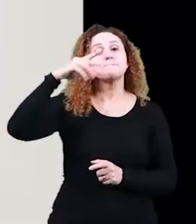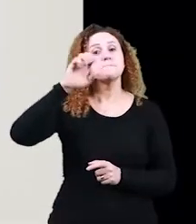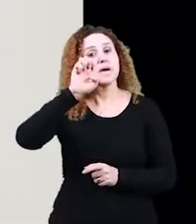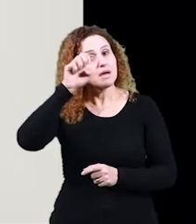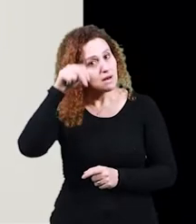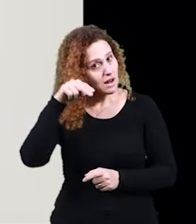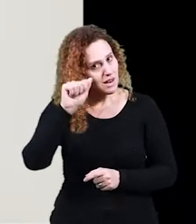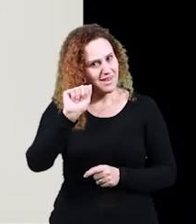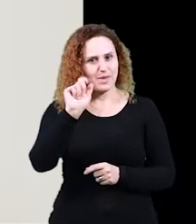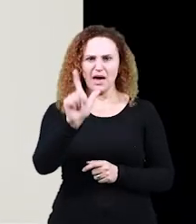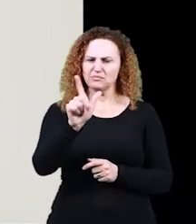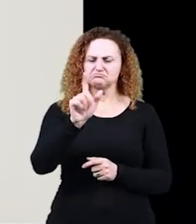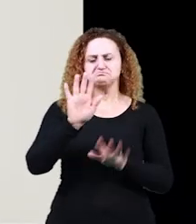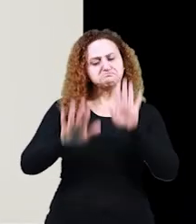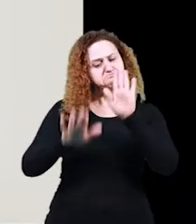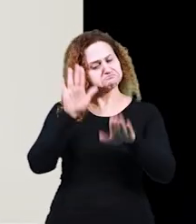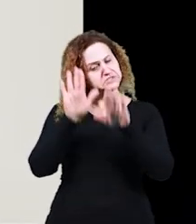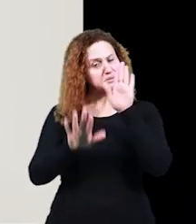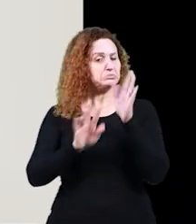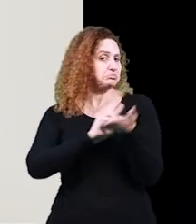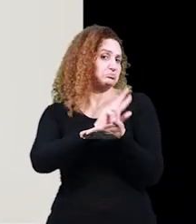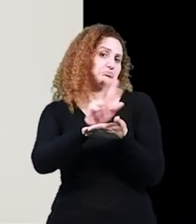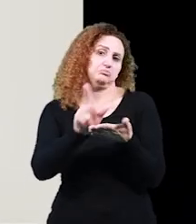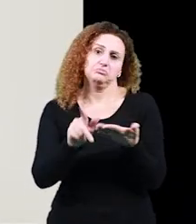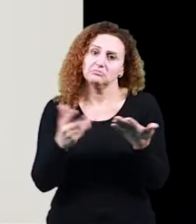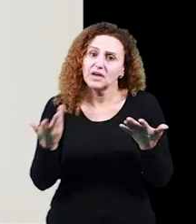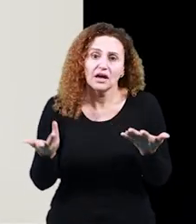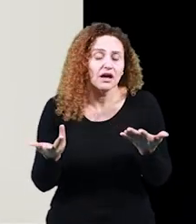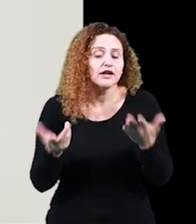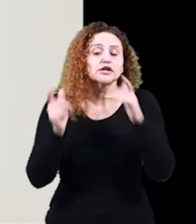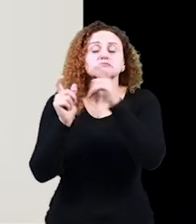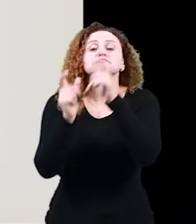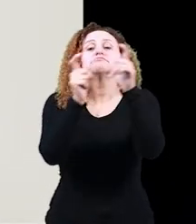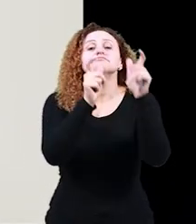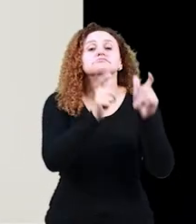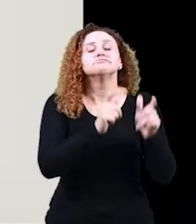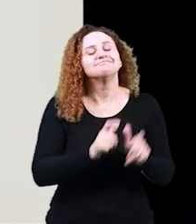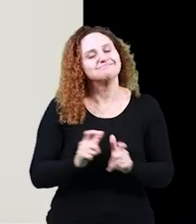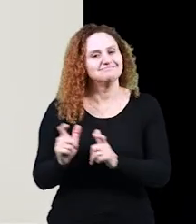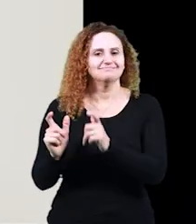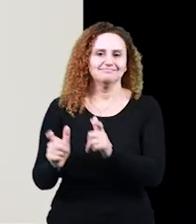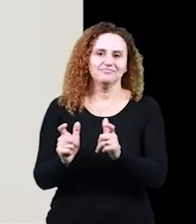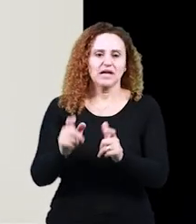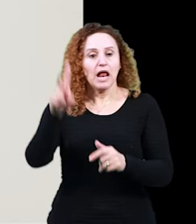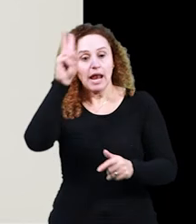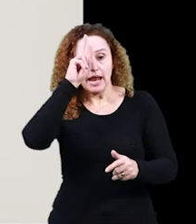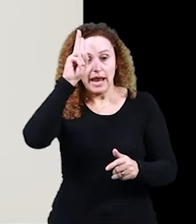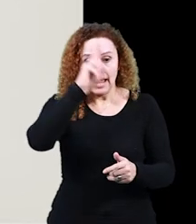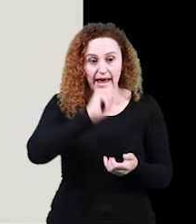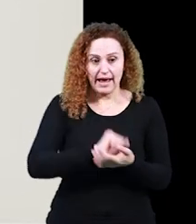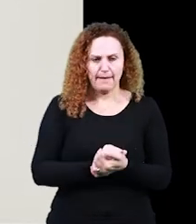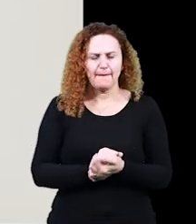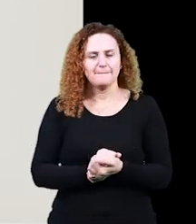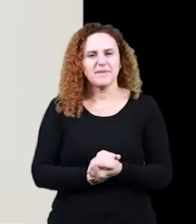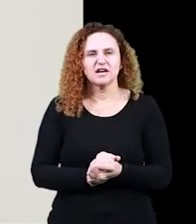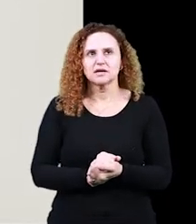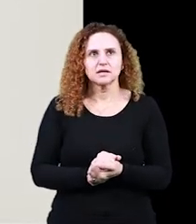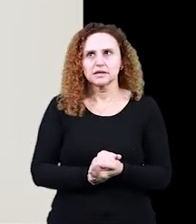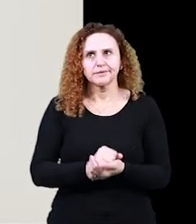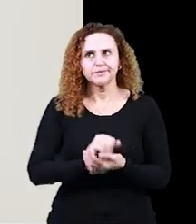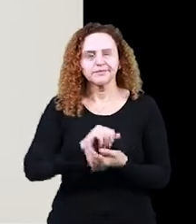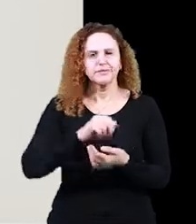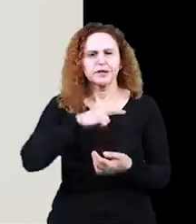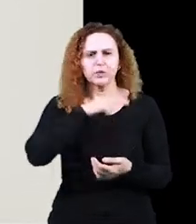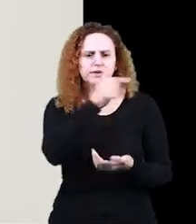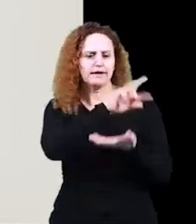uma variação ou outra. Uma coisa que é importante lembrar é que não existe variante melhor ou pior,